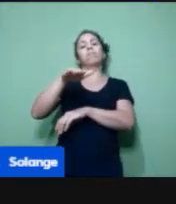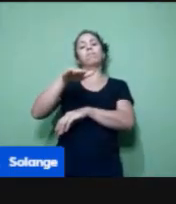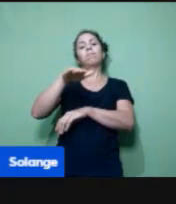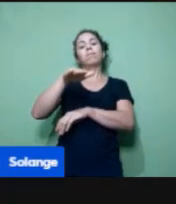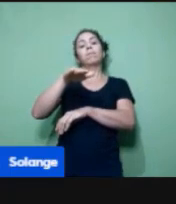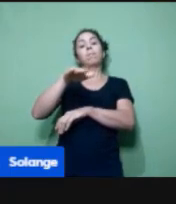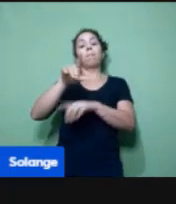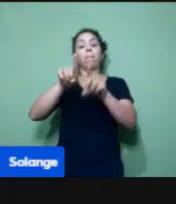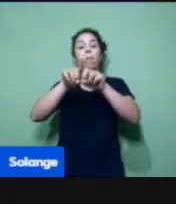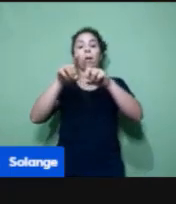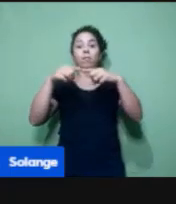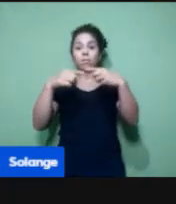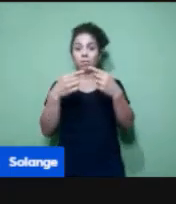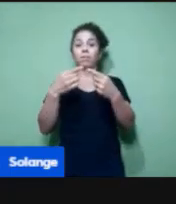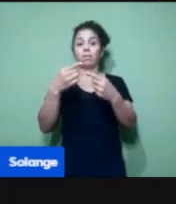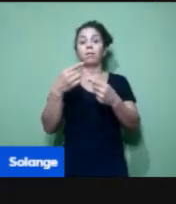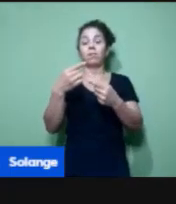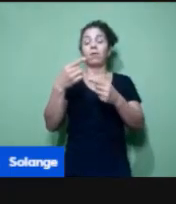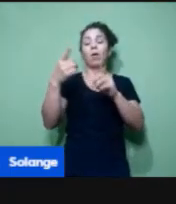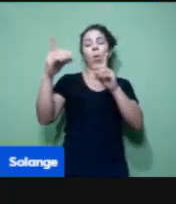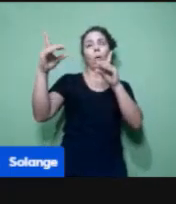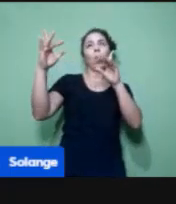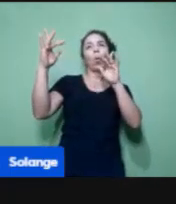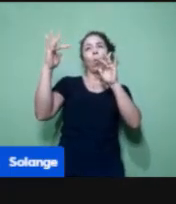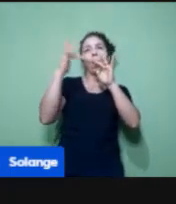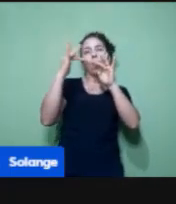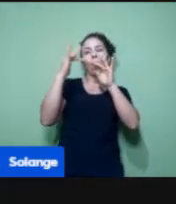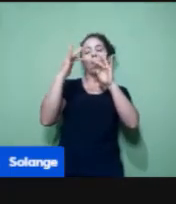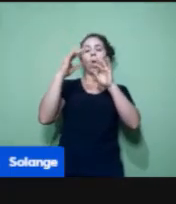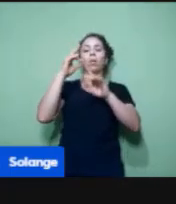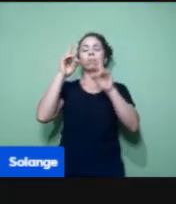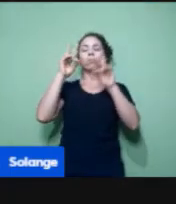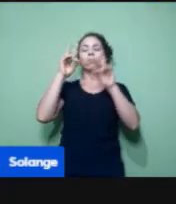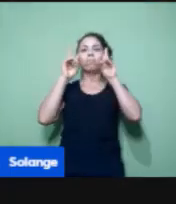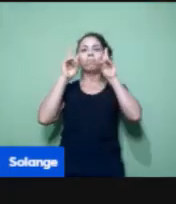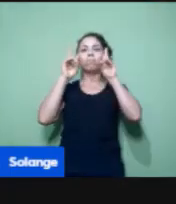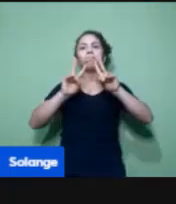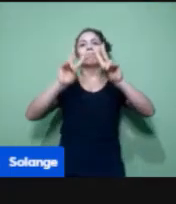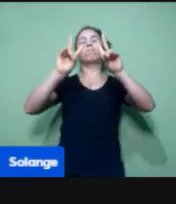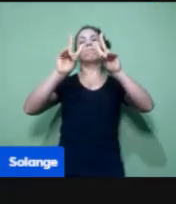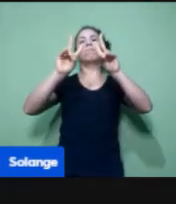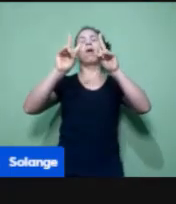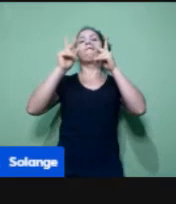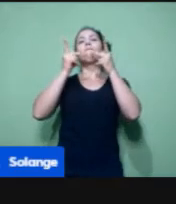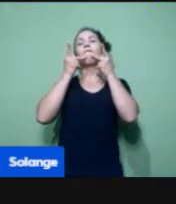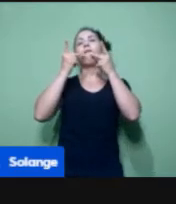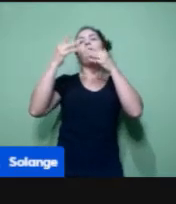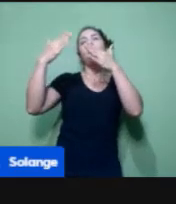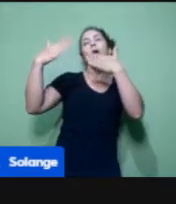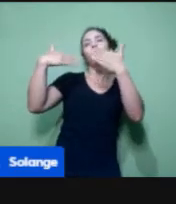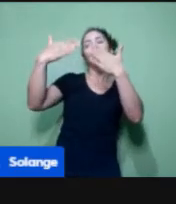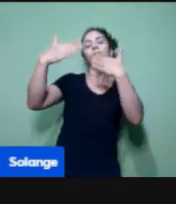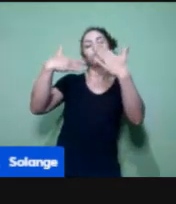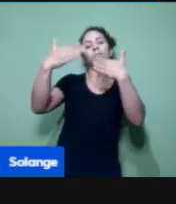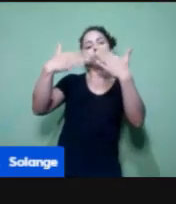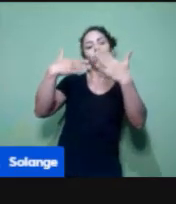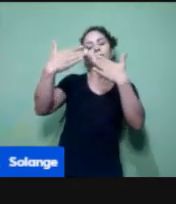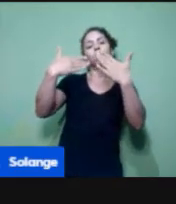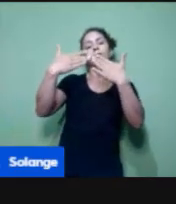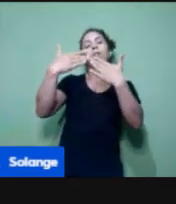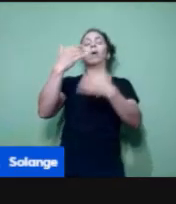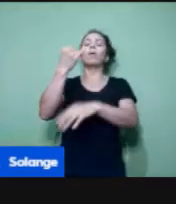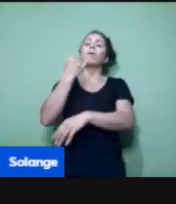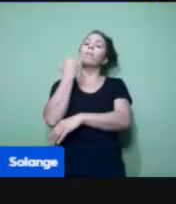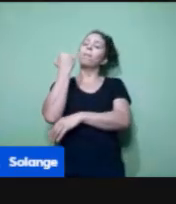de contato visual, de falar com o outro, nesse momento, ele é muito importante. Para